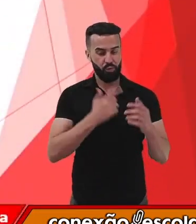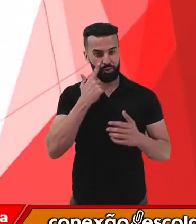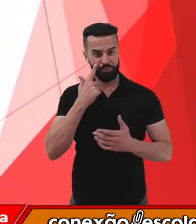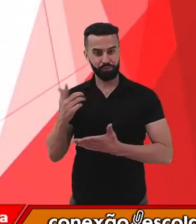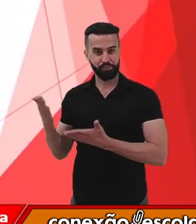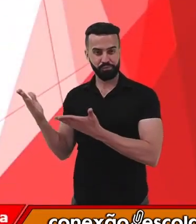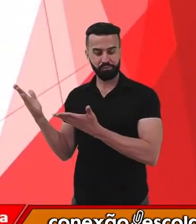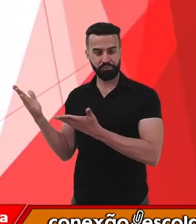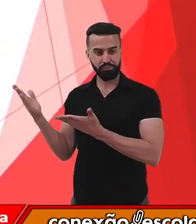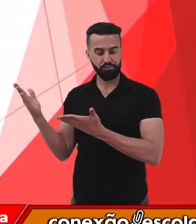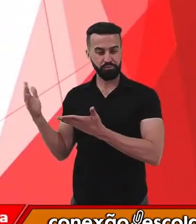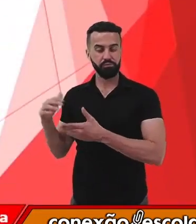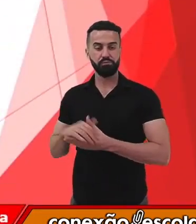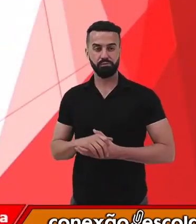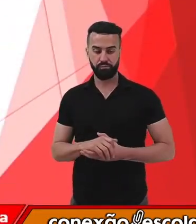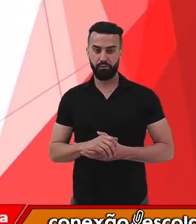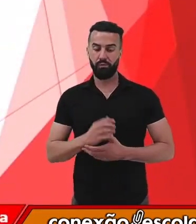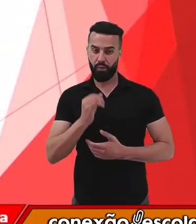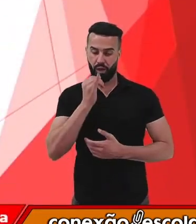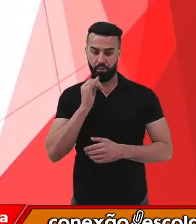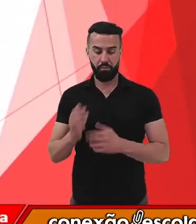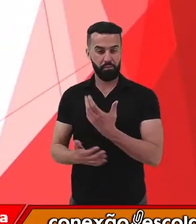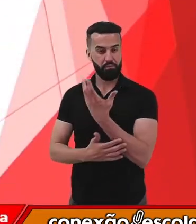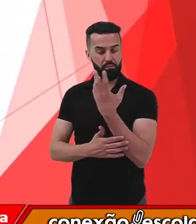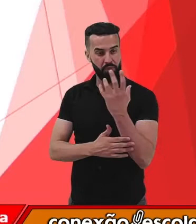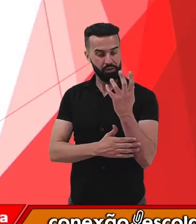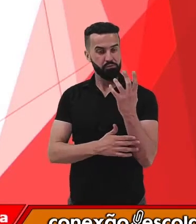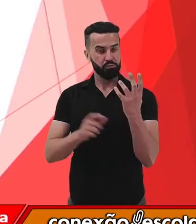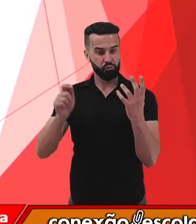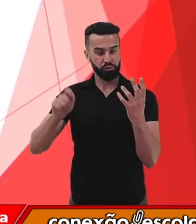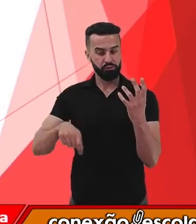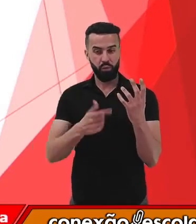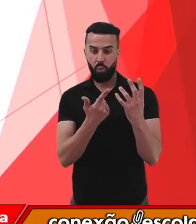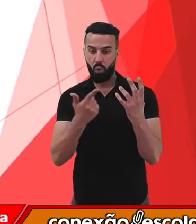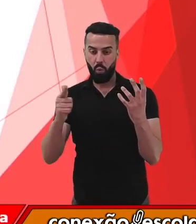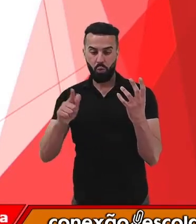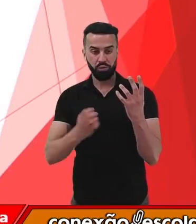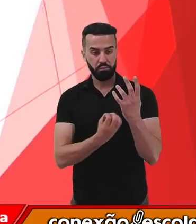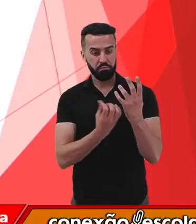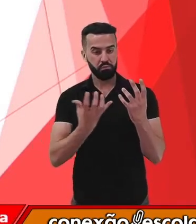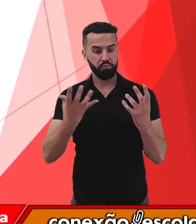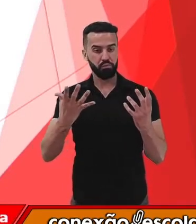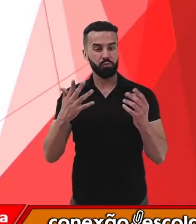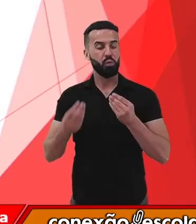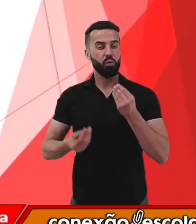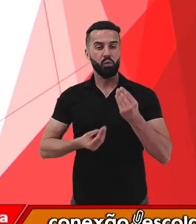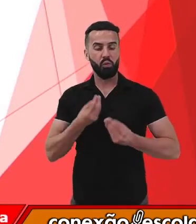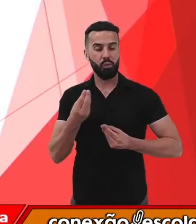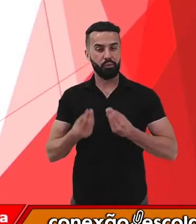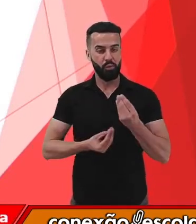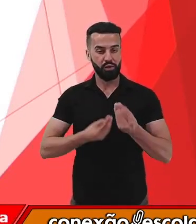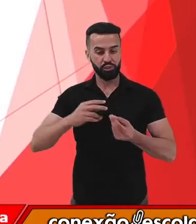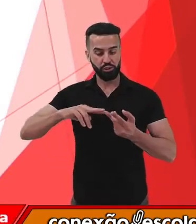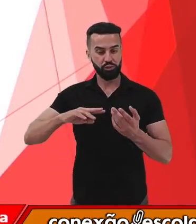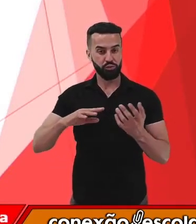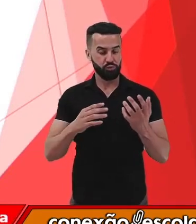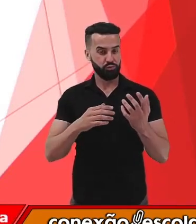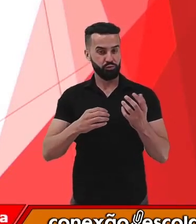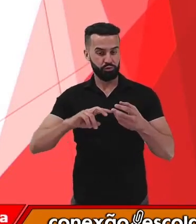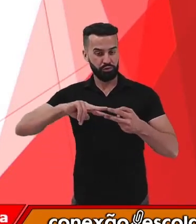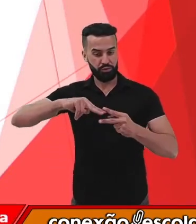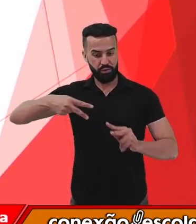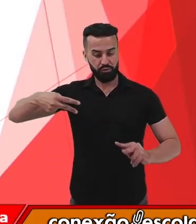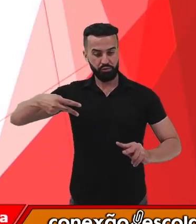Parte de uma planta dá origem à outra, e essa outra também é geneticamente semelhante.